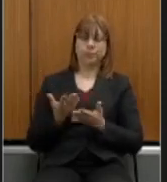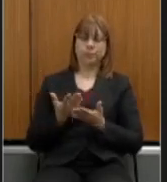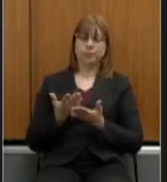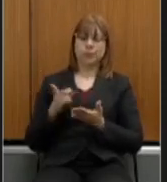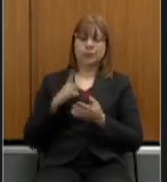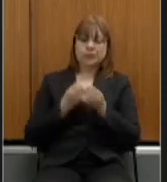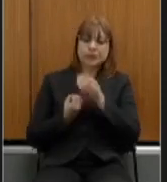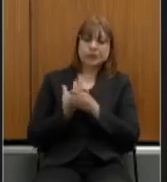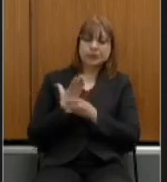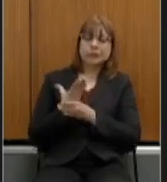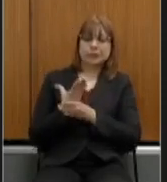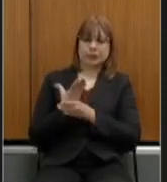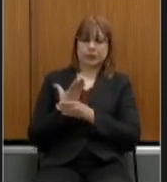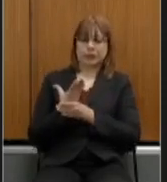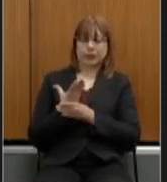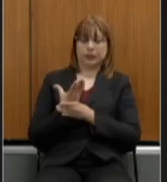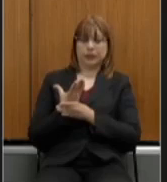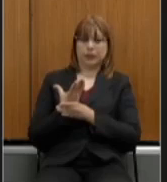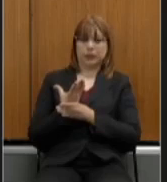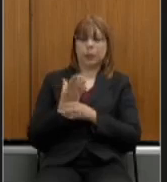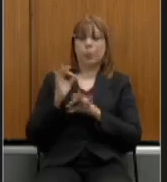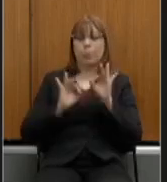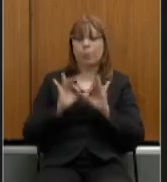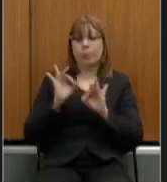descomplica a RS